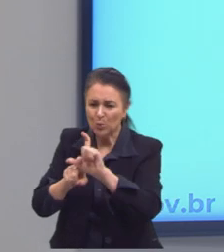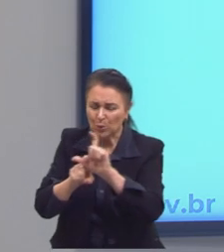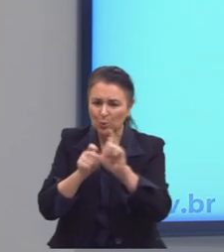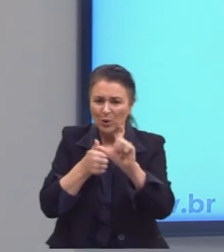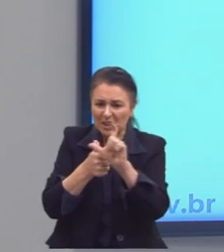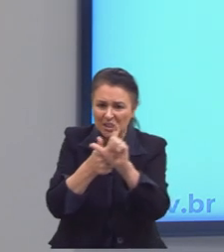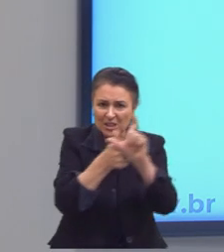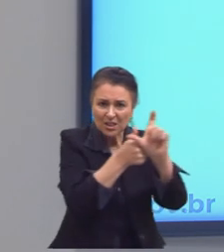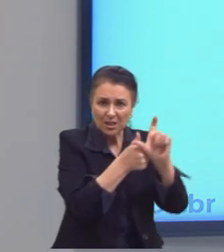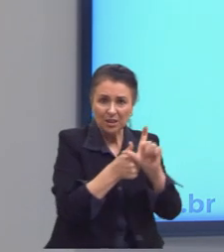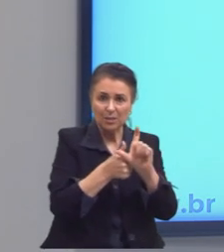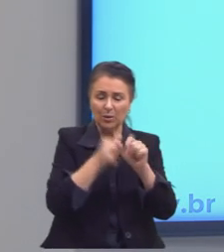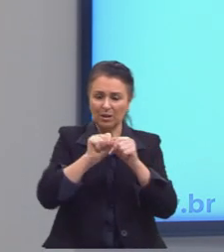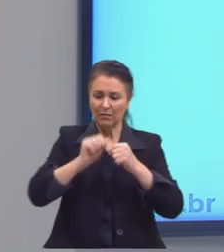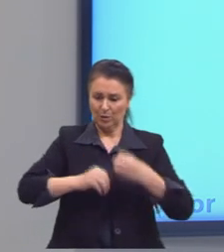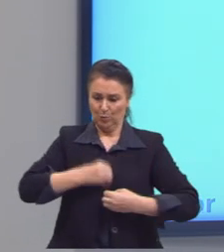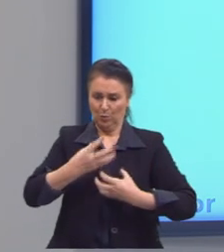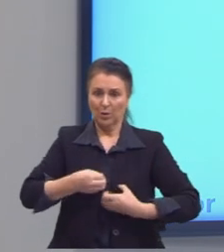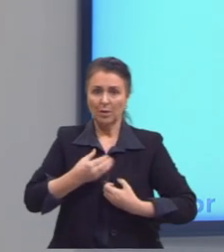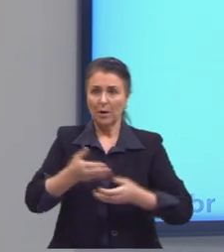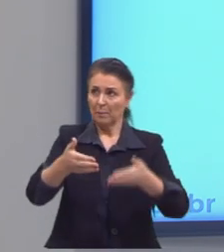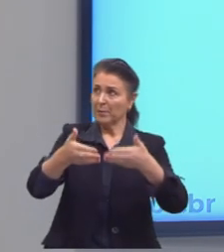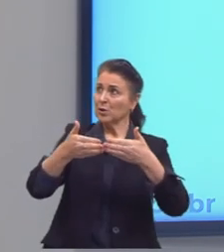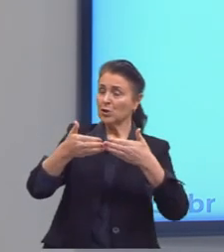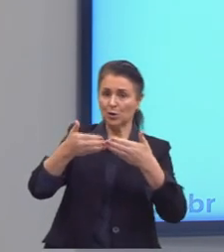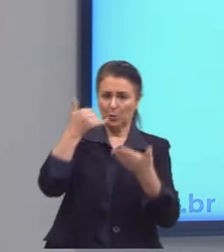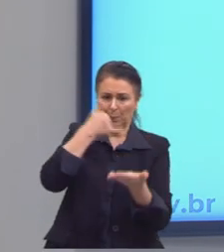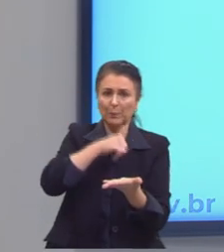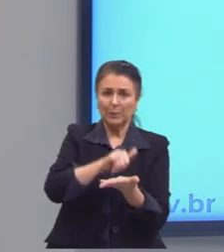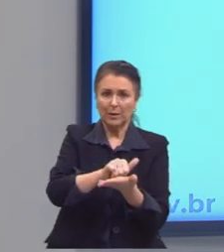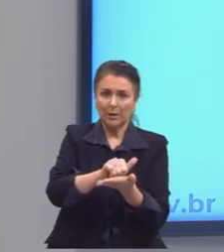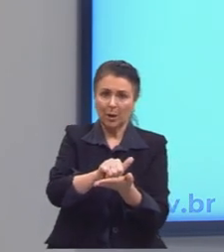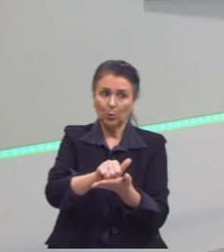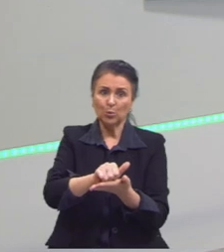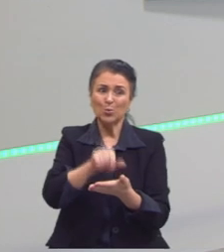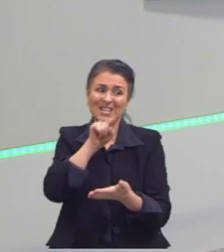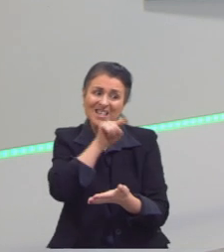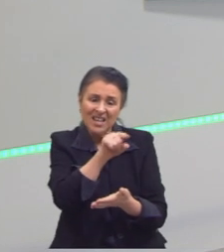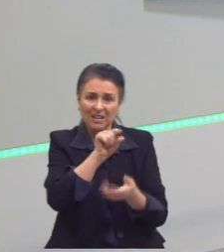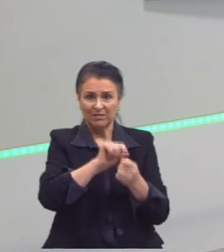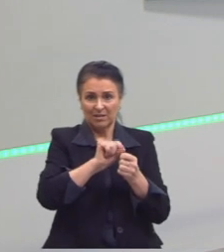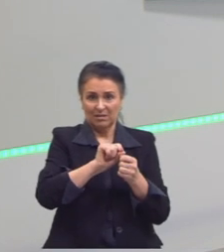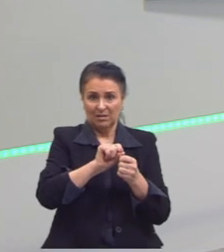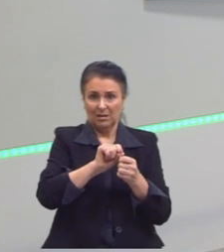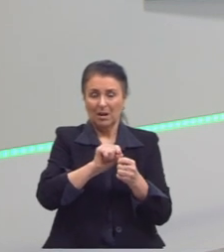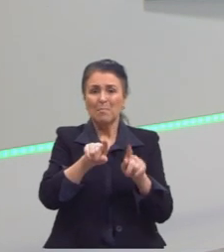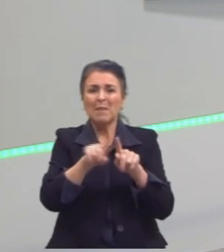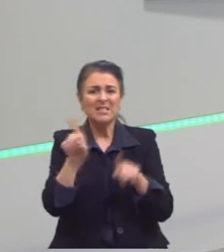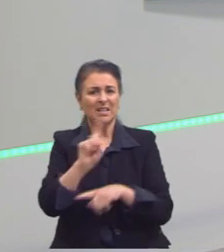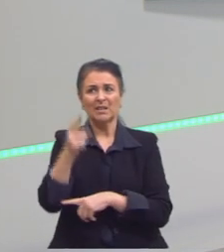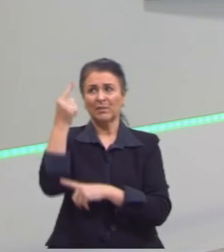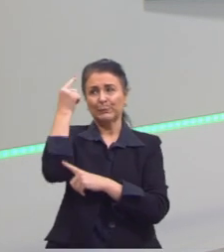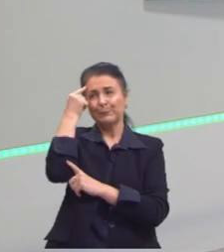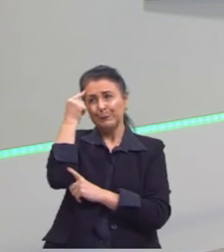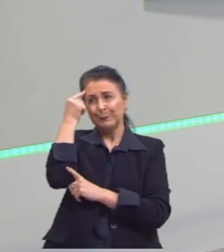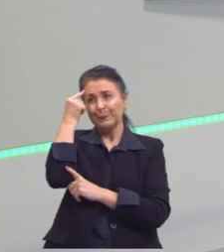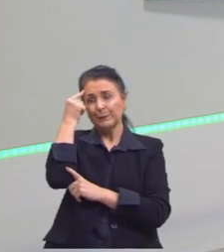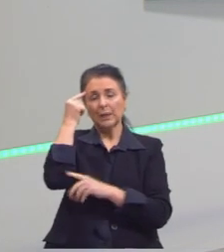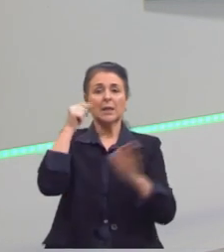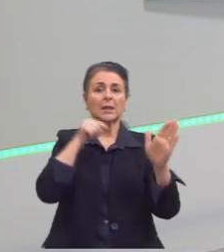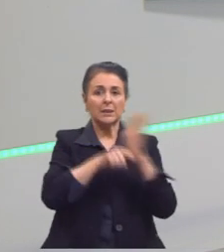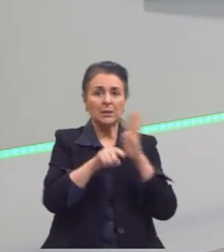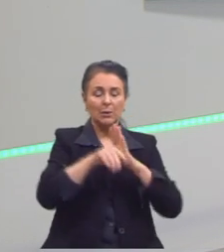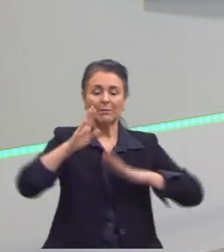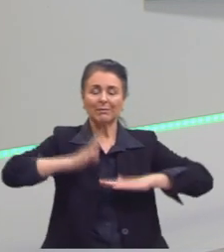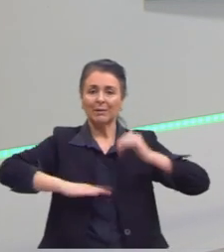perdão pelas coisas que, às vezes, ele se passa um pouquinho quando ele fala. Mas ele não faz essas reflexões. Questionamento das